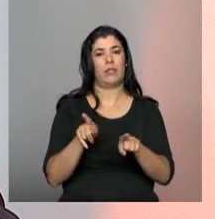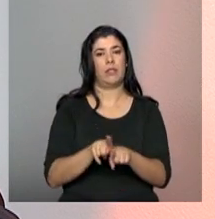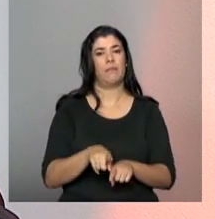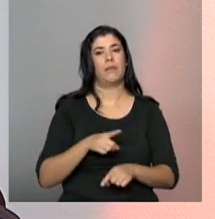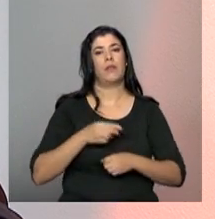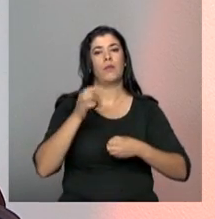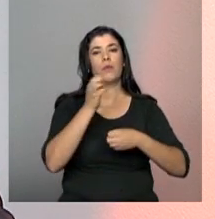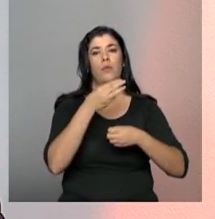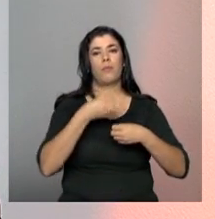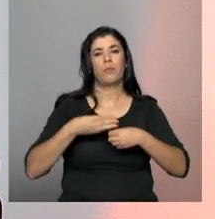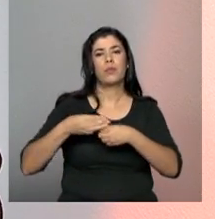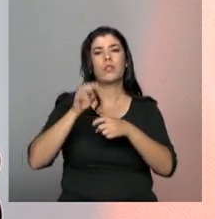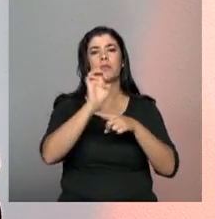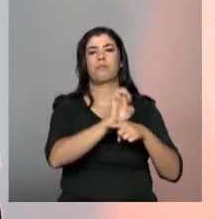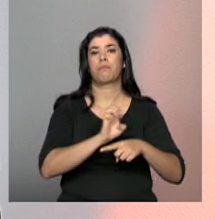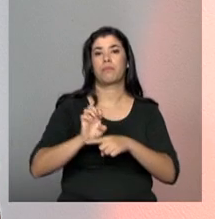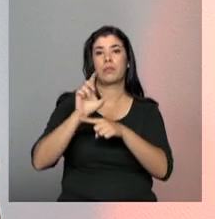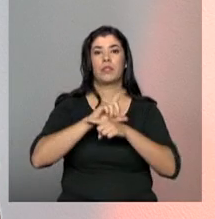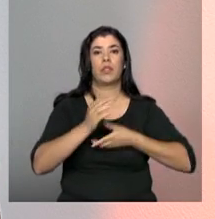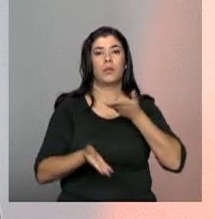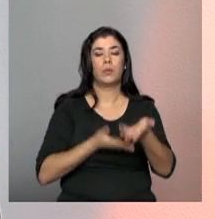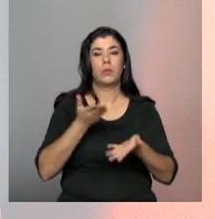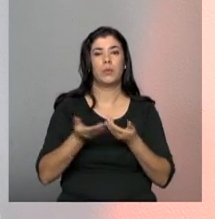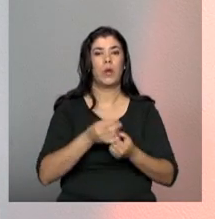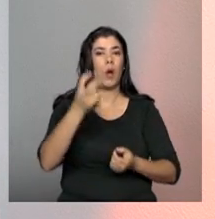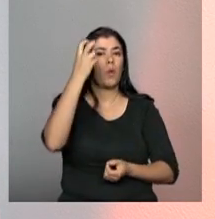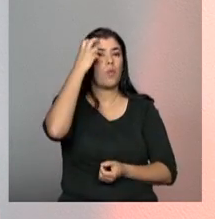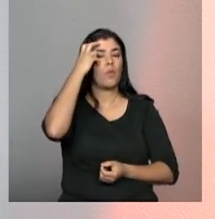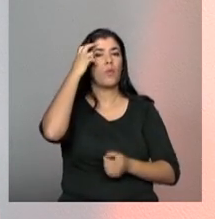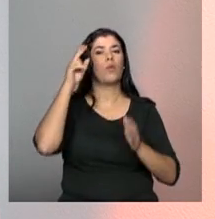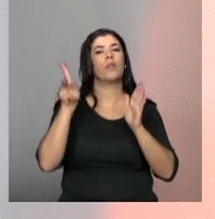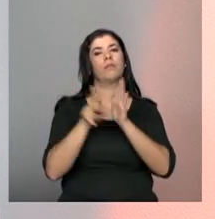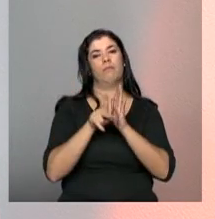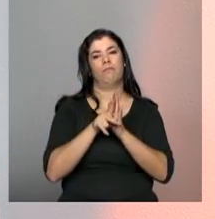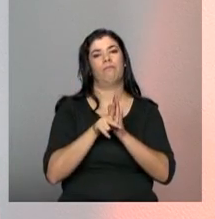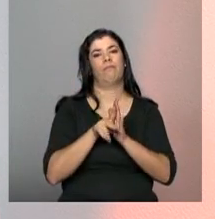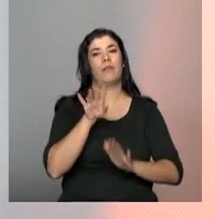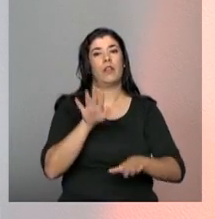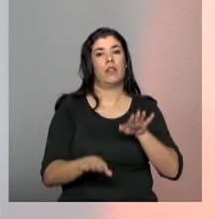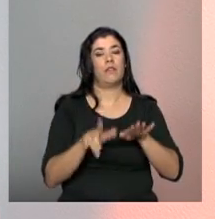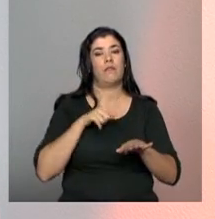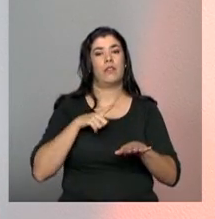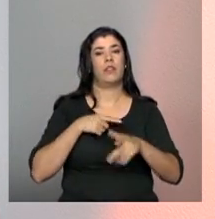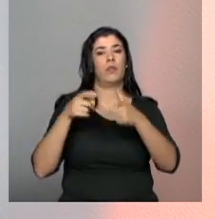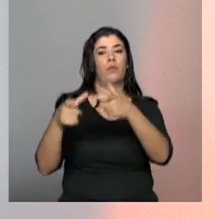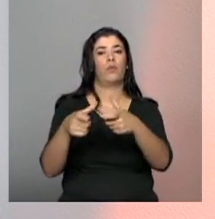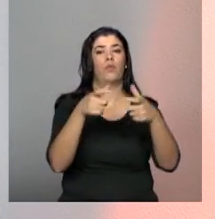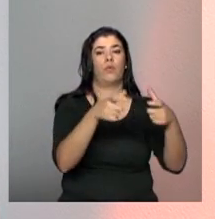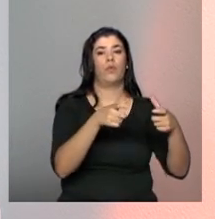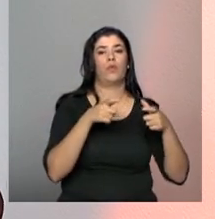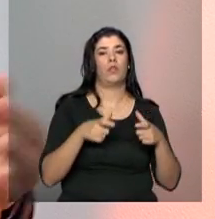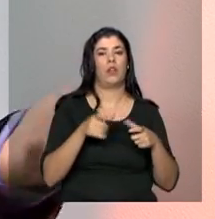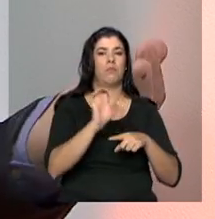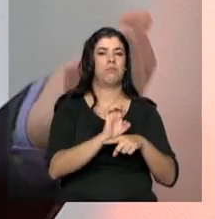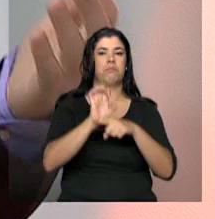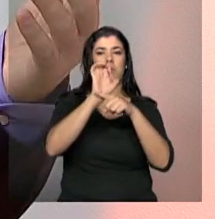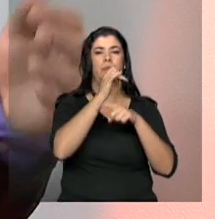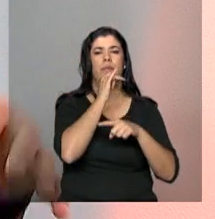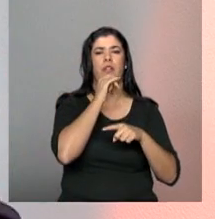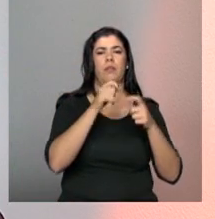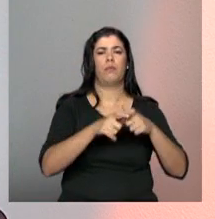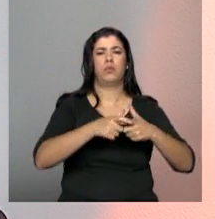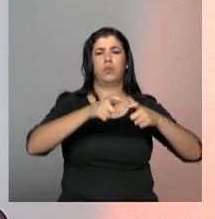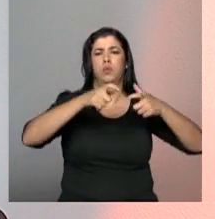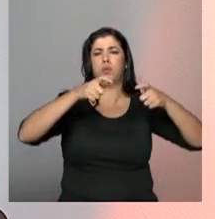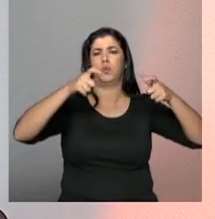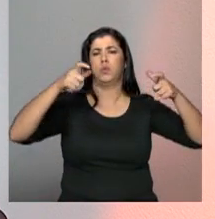municípios também criaram essa cultura de se preocupar com essa questão. Então, às vezes, tem local, tem estado que tem um espaço grande, enorme, que cabe,